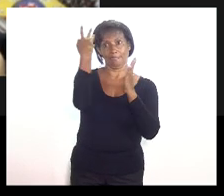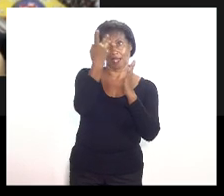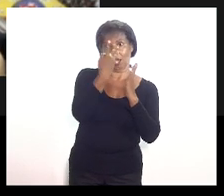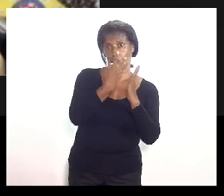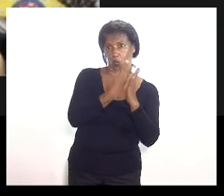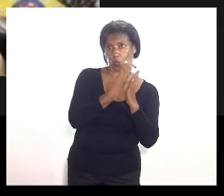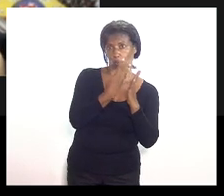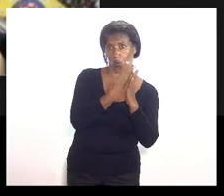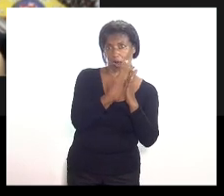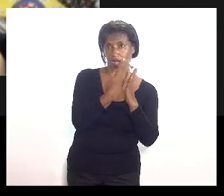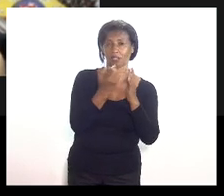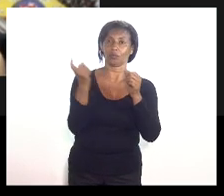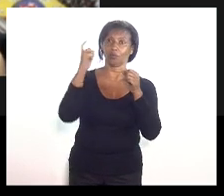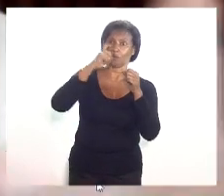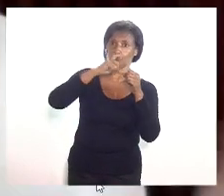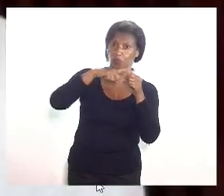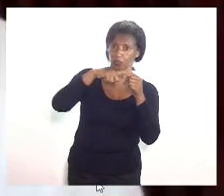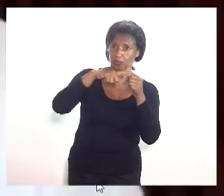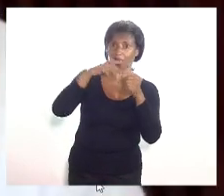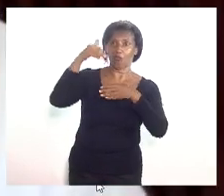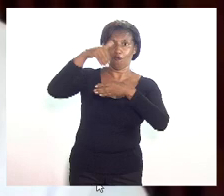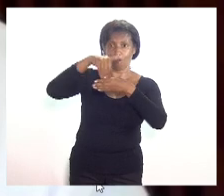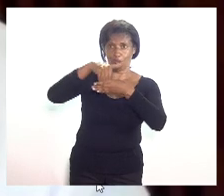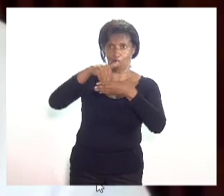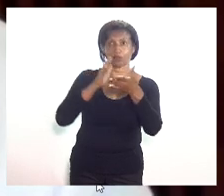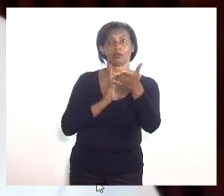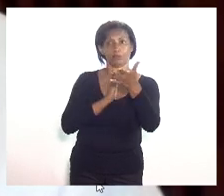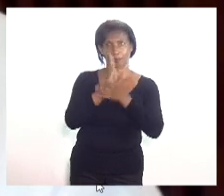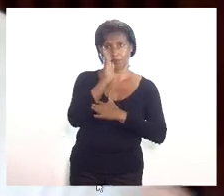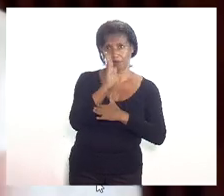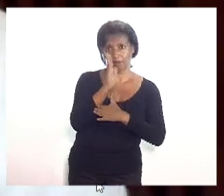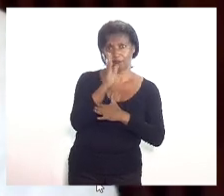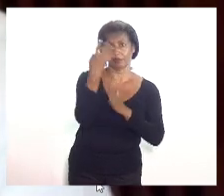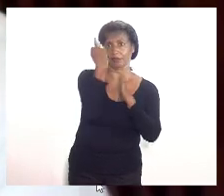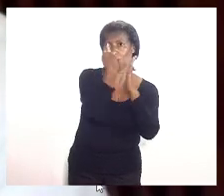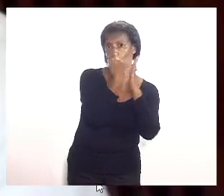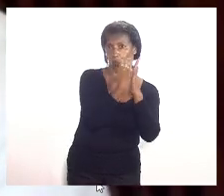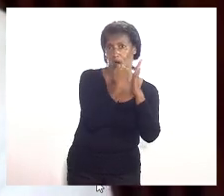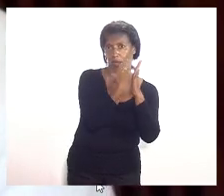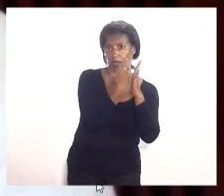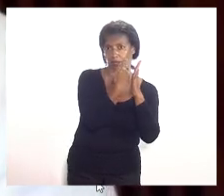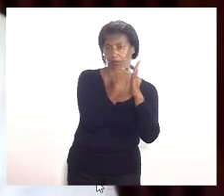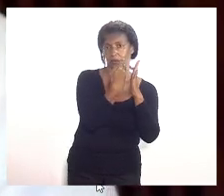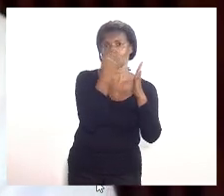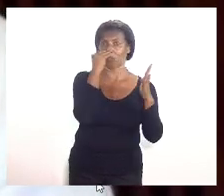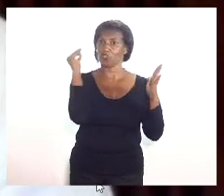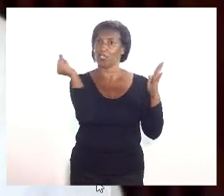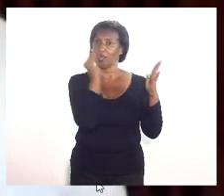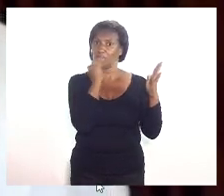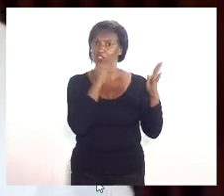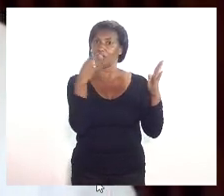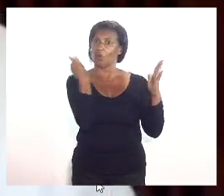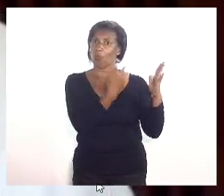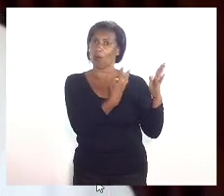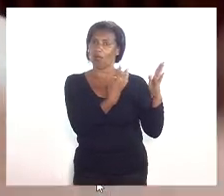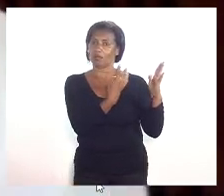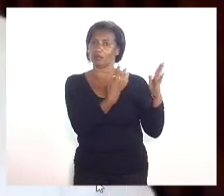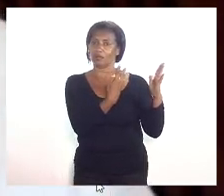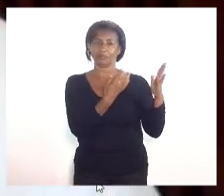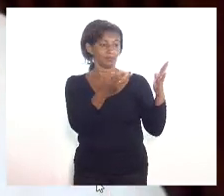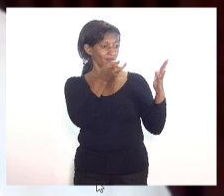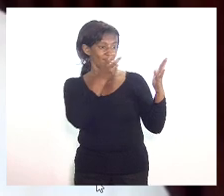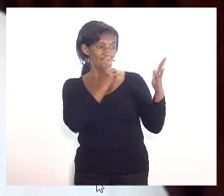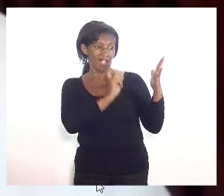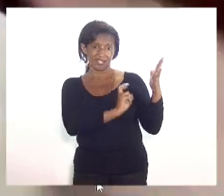quero voltar o voto e aprovar a emenda 4. Porque nós tínhamos rejeitado a emenda 4. A 5 já